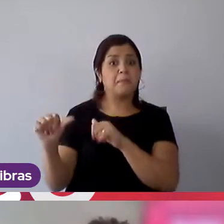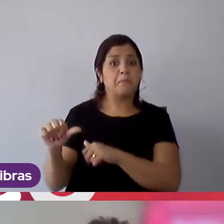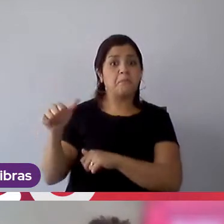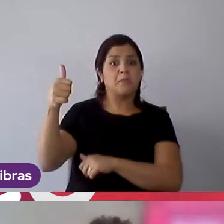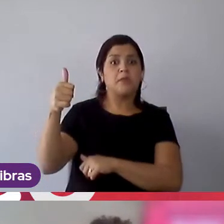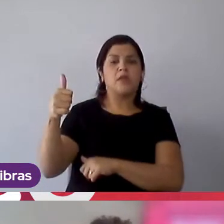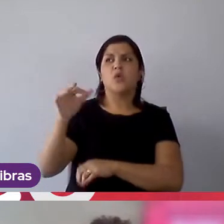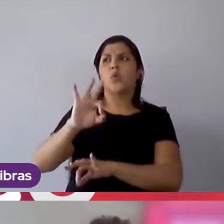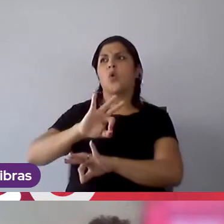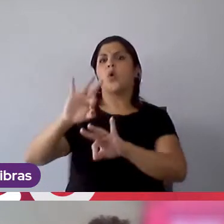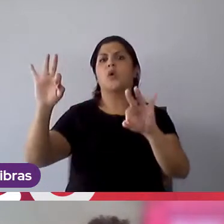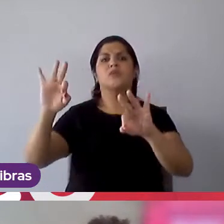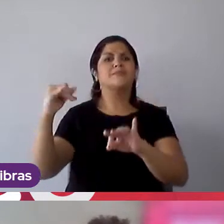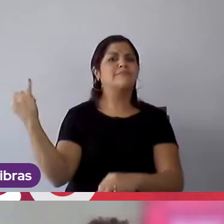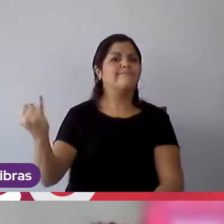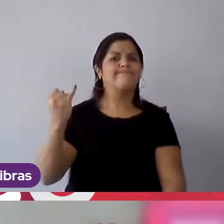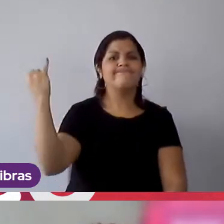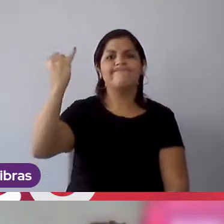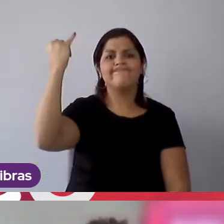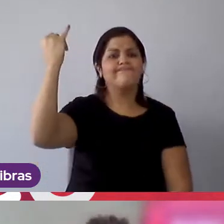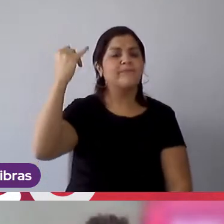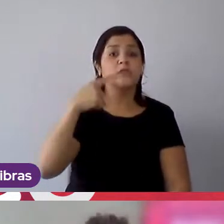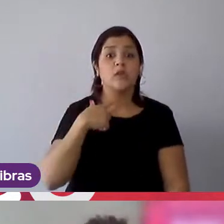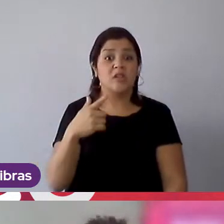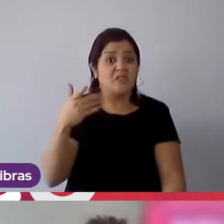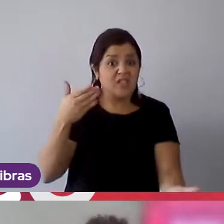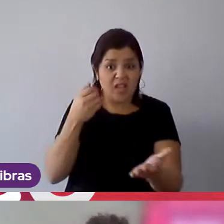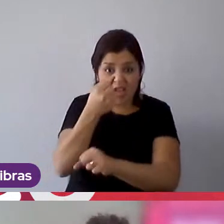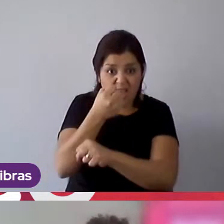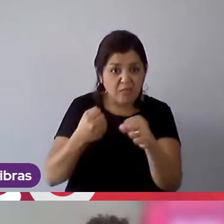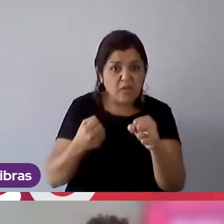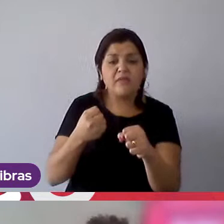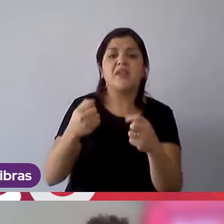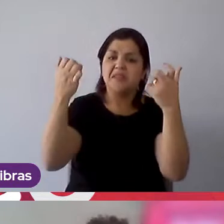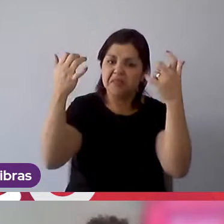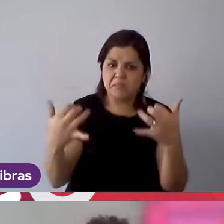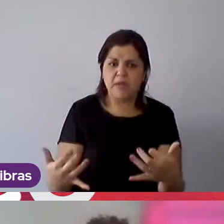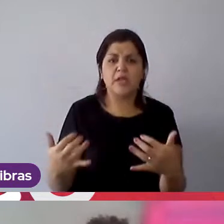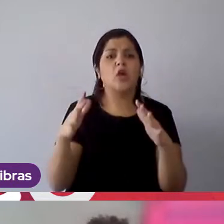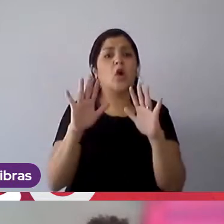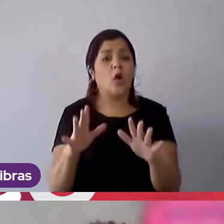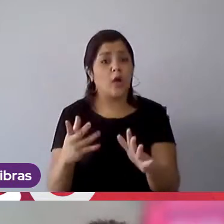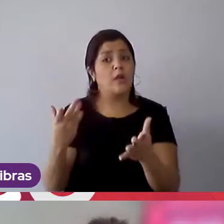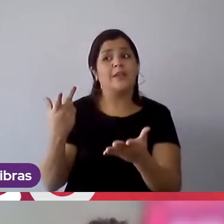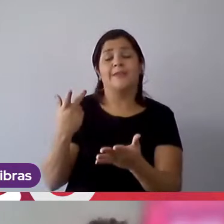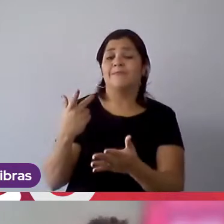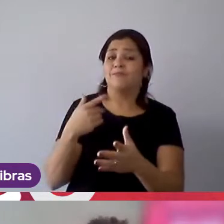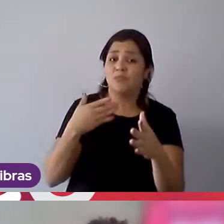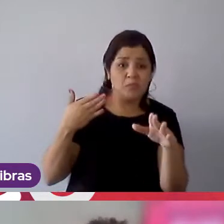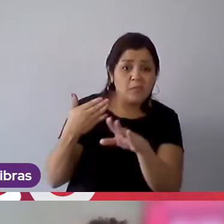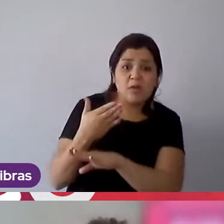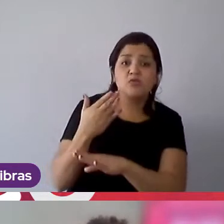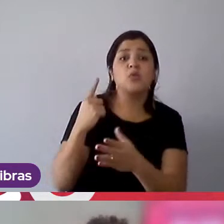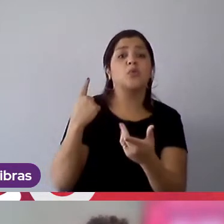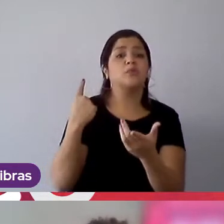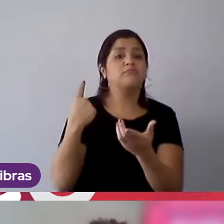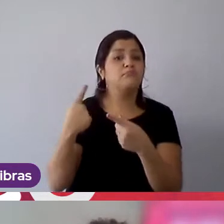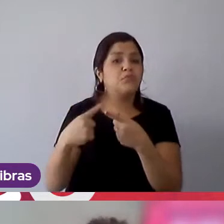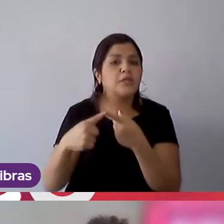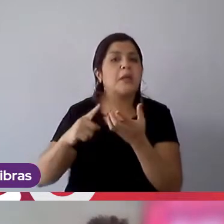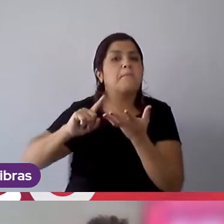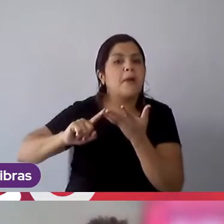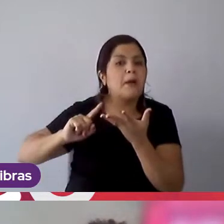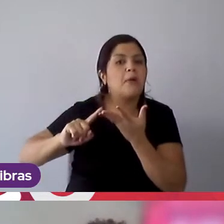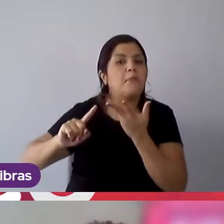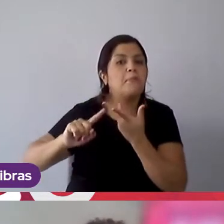e isso é importantíssimo porque a Mondelez, por mais que você não passe no processo, eles vão te retornar com feedback para que você possa crescer